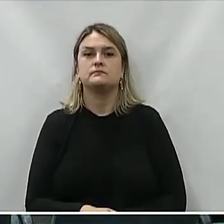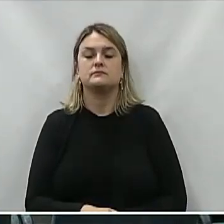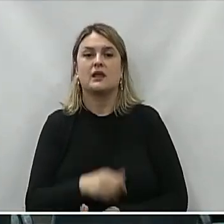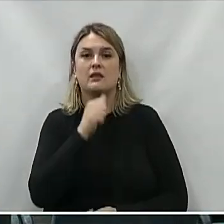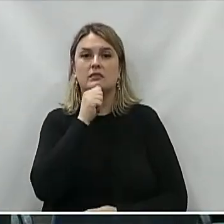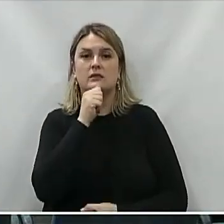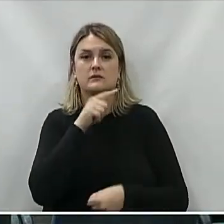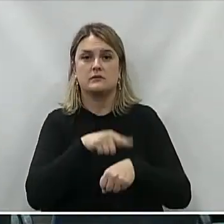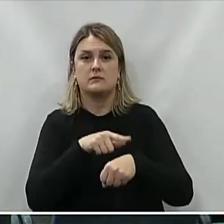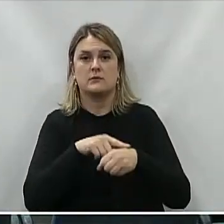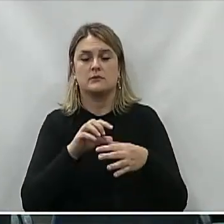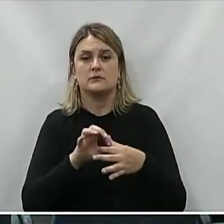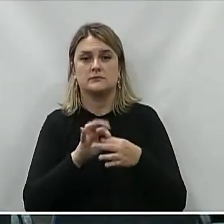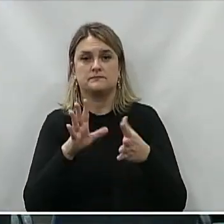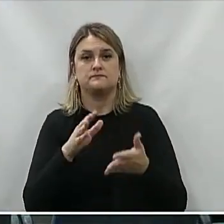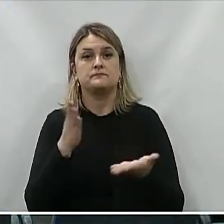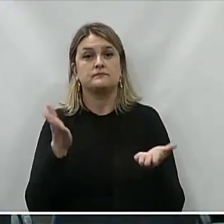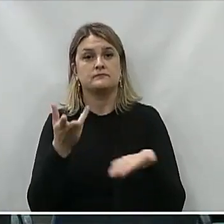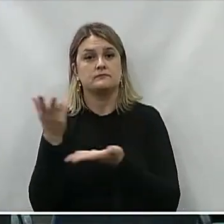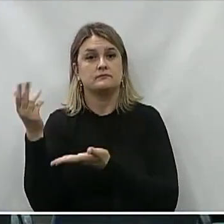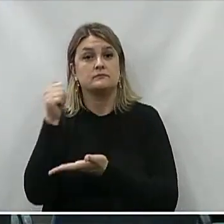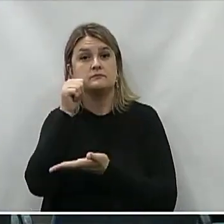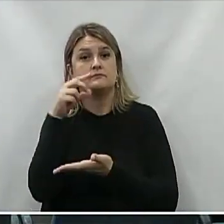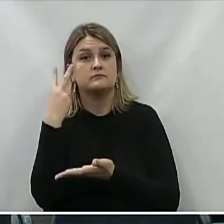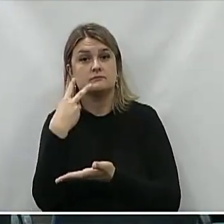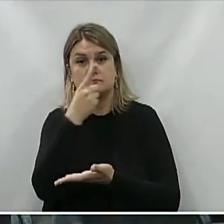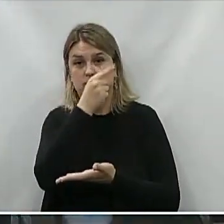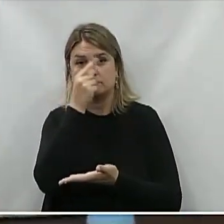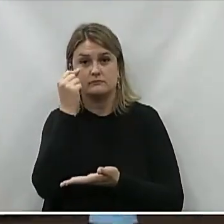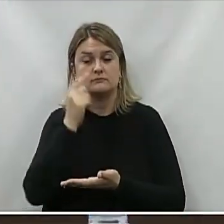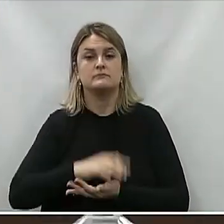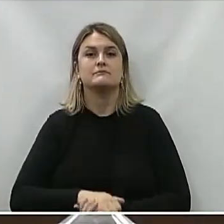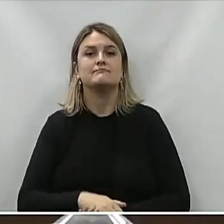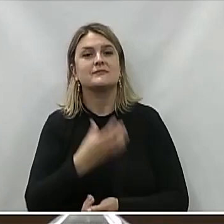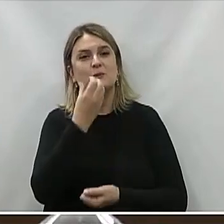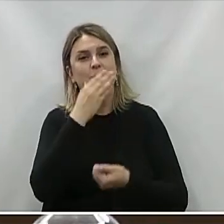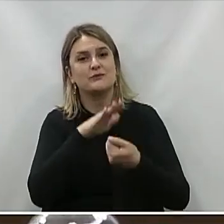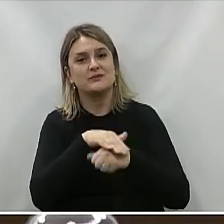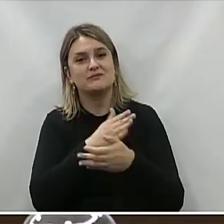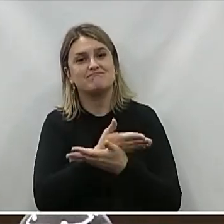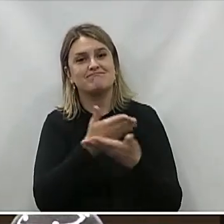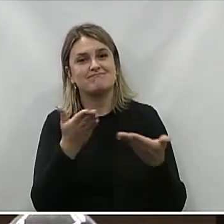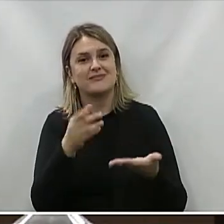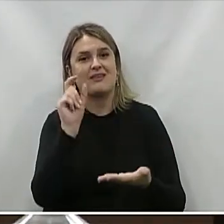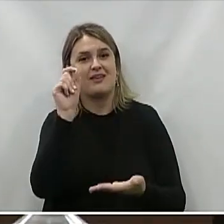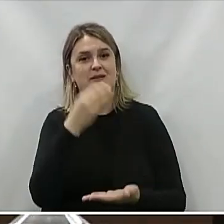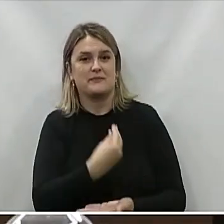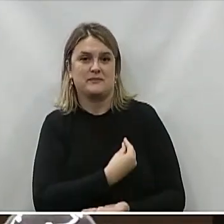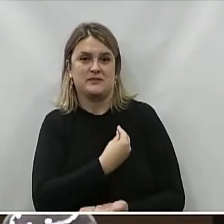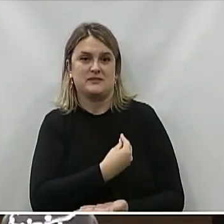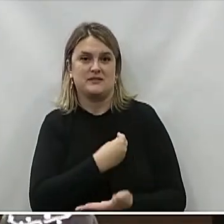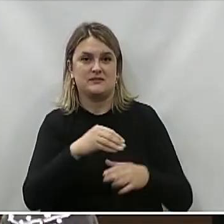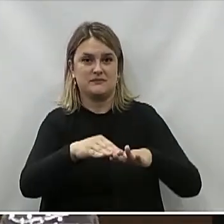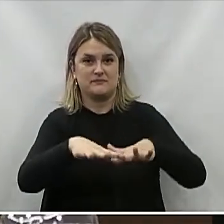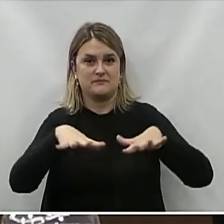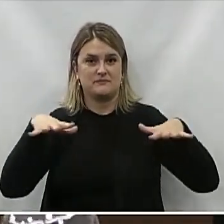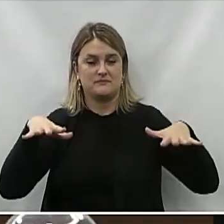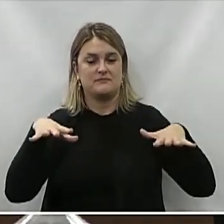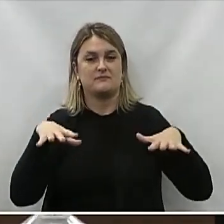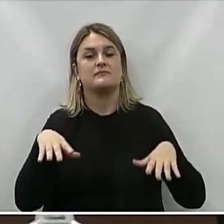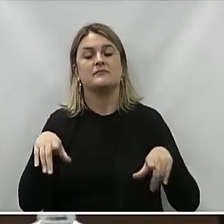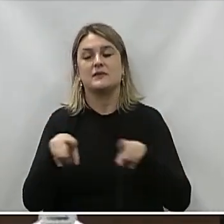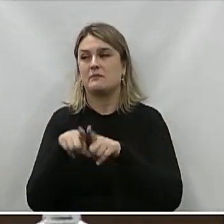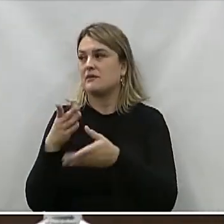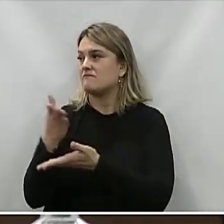Palavra Vereadora Alandra Roveda Boa noite A todos Os que se encontram Aqui nessa casa Essa noite